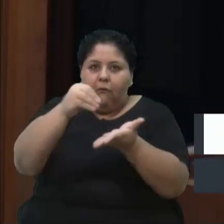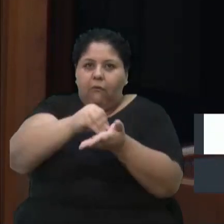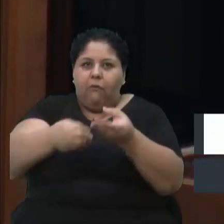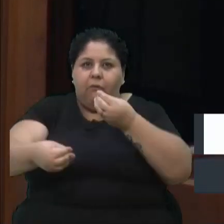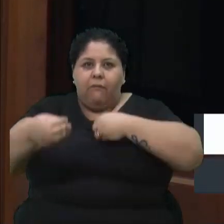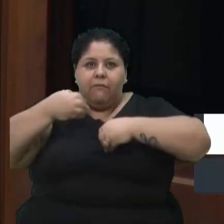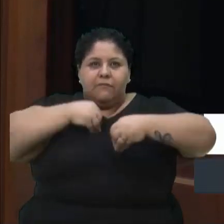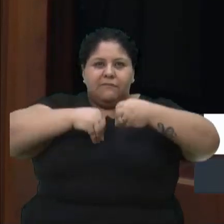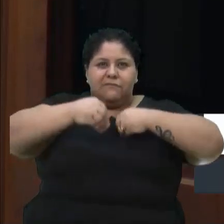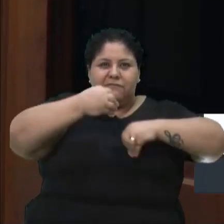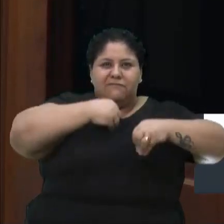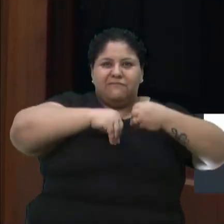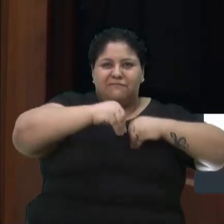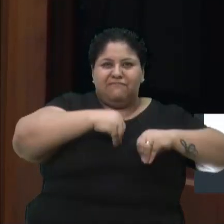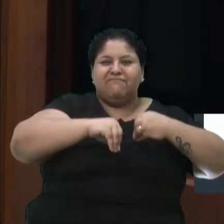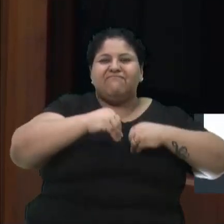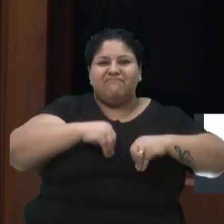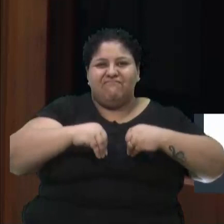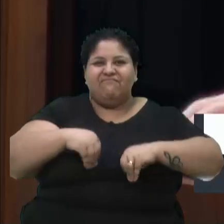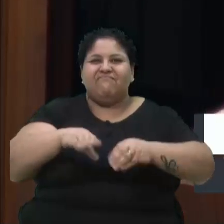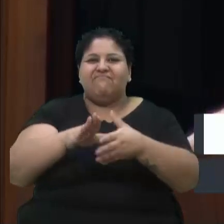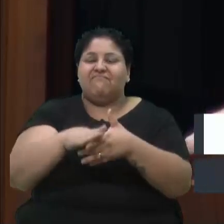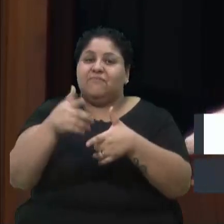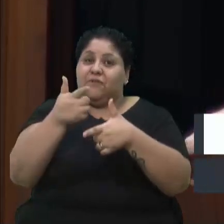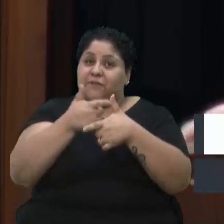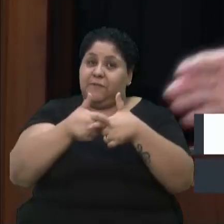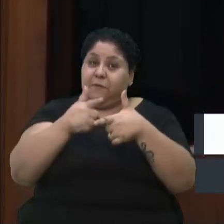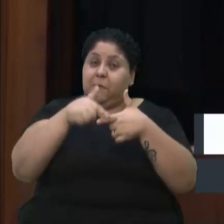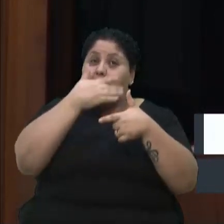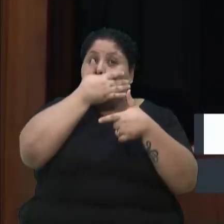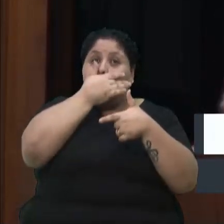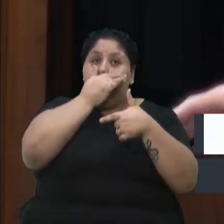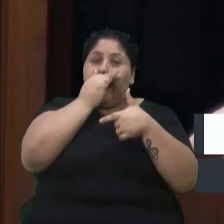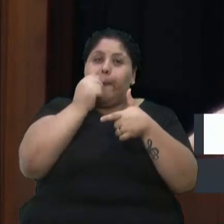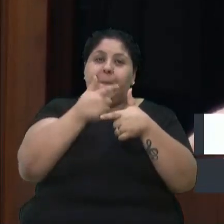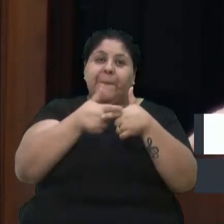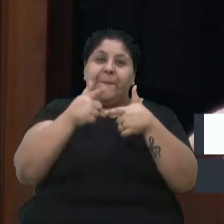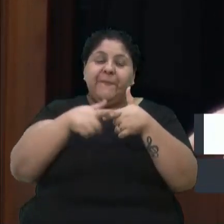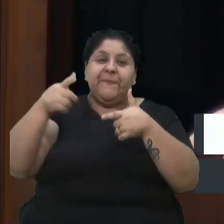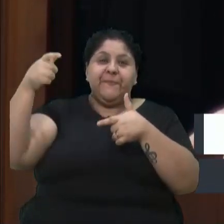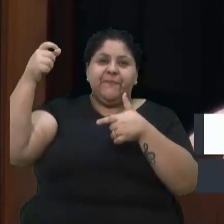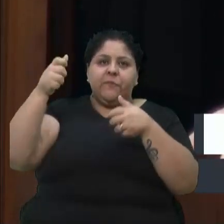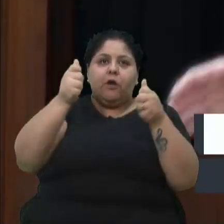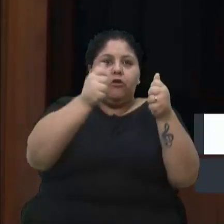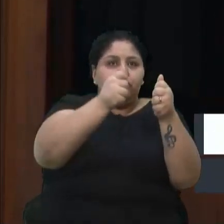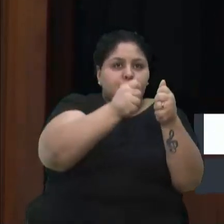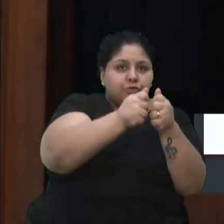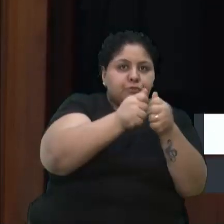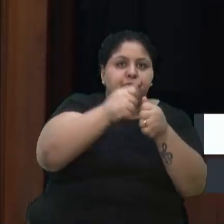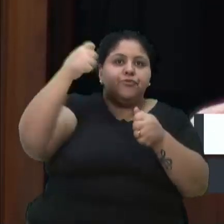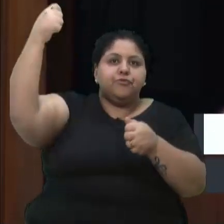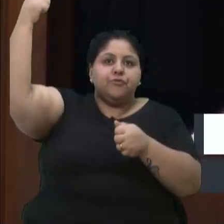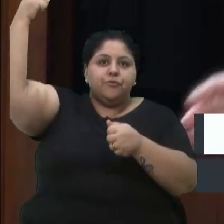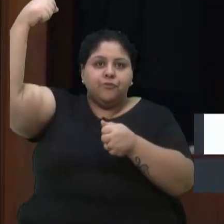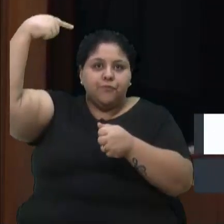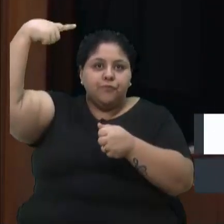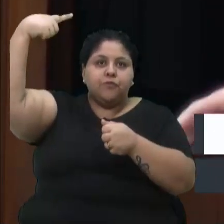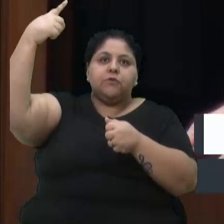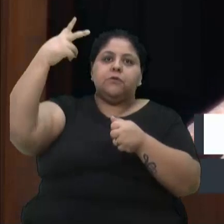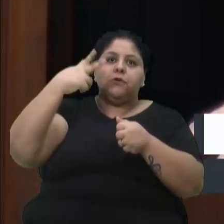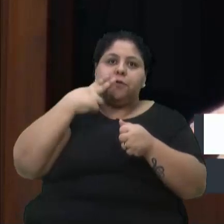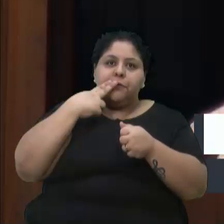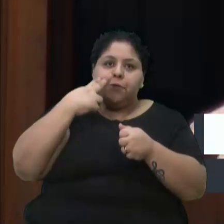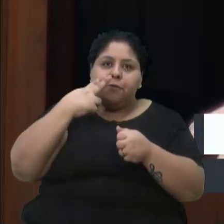preponderantes são a exposição solar, o tabagismo, o